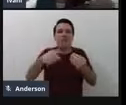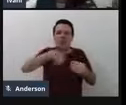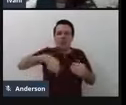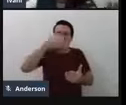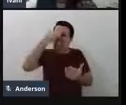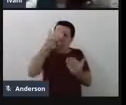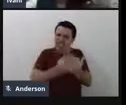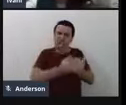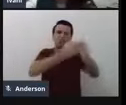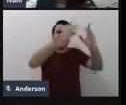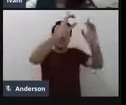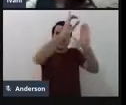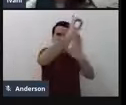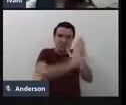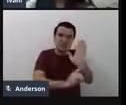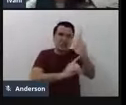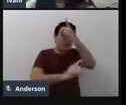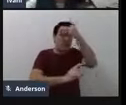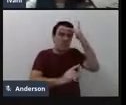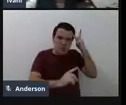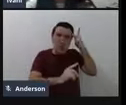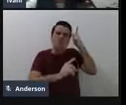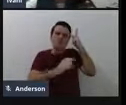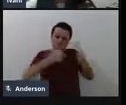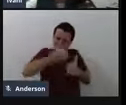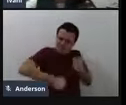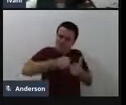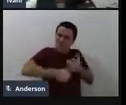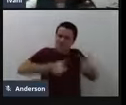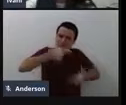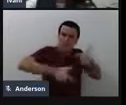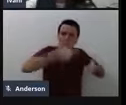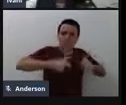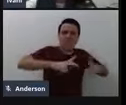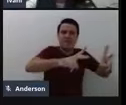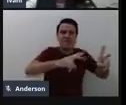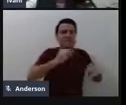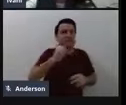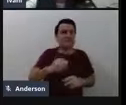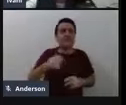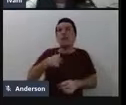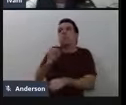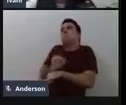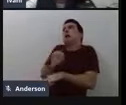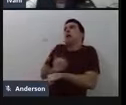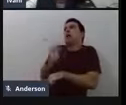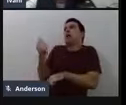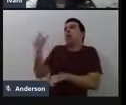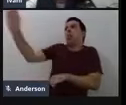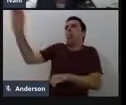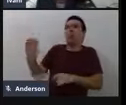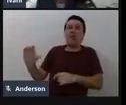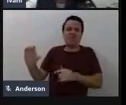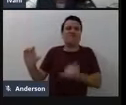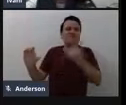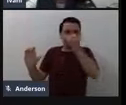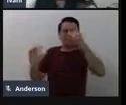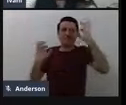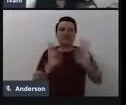se a gente dependesse só de financiamento, a gente dificilmente conseguiria aí se manter pesquisadores.